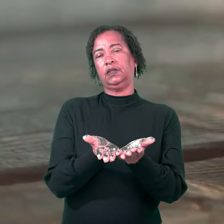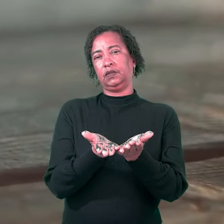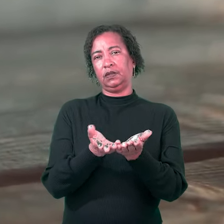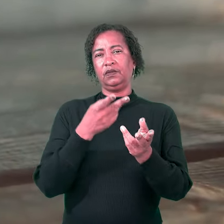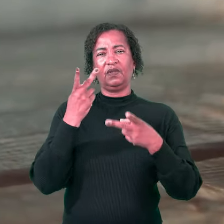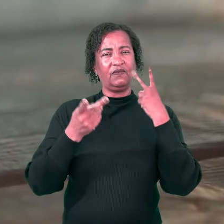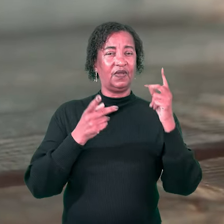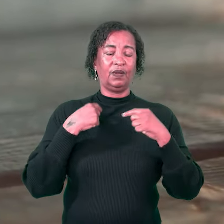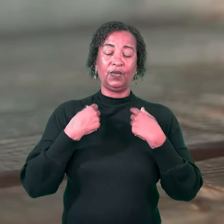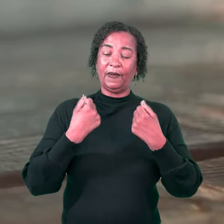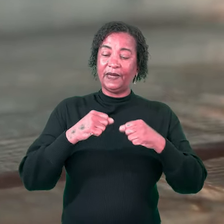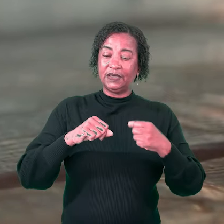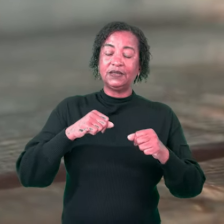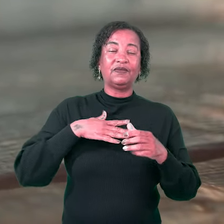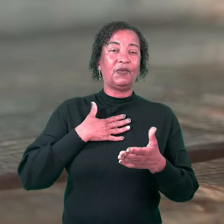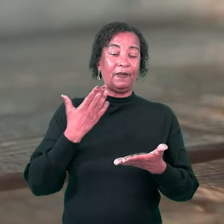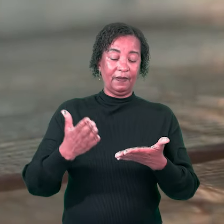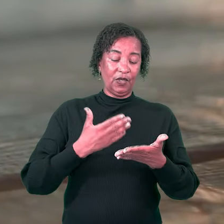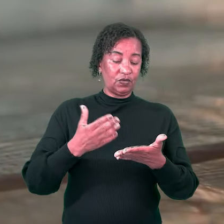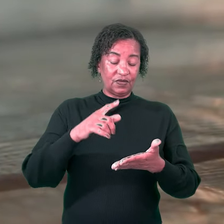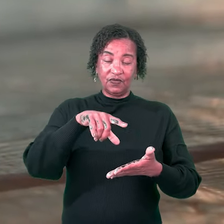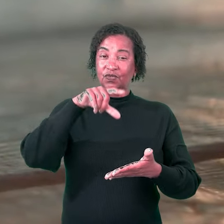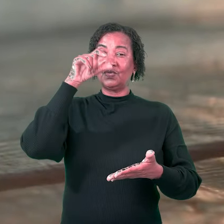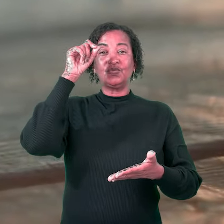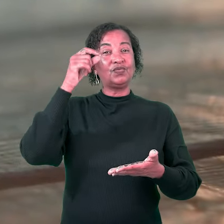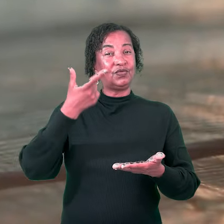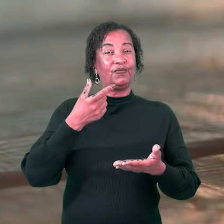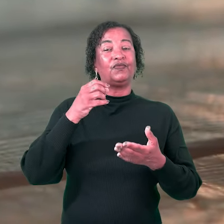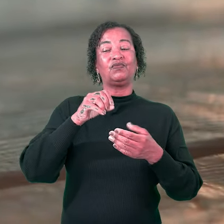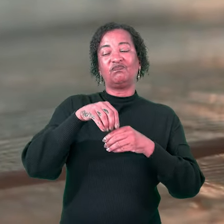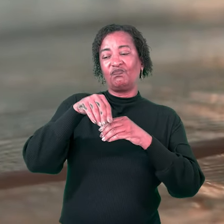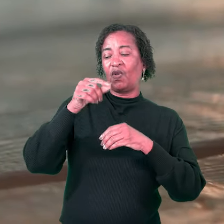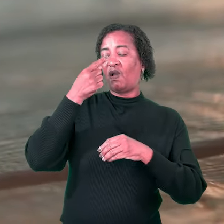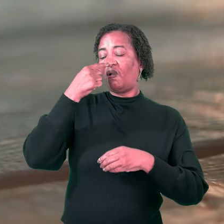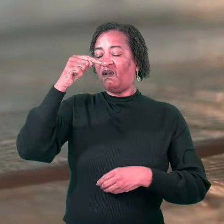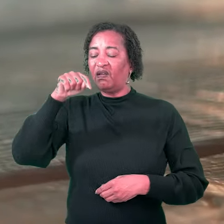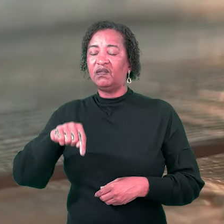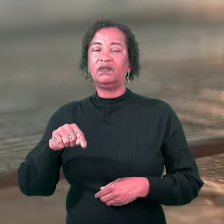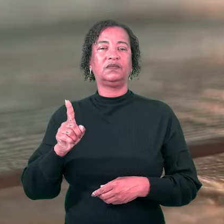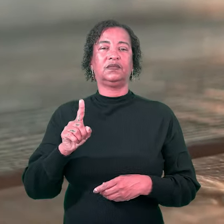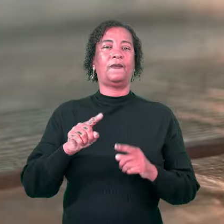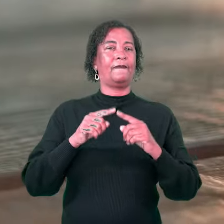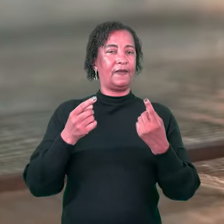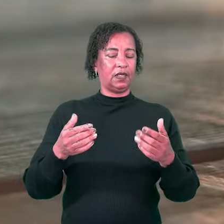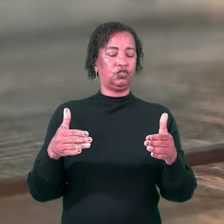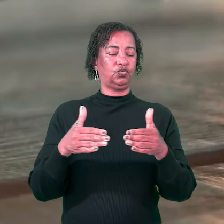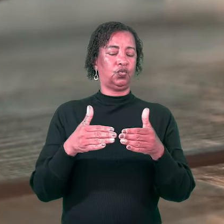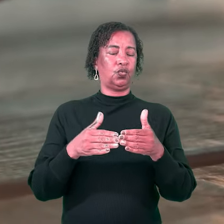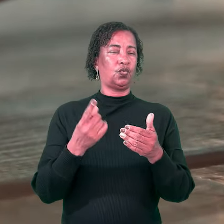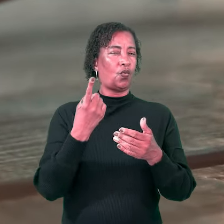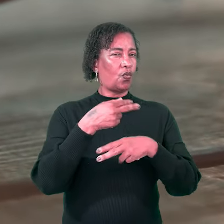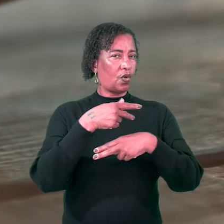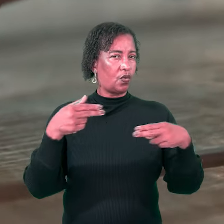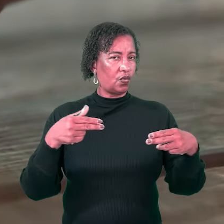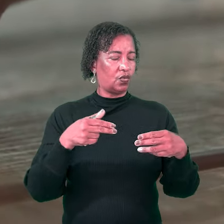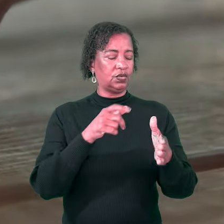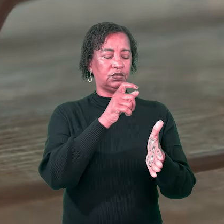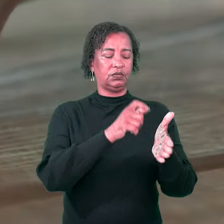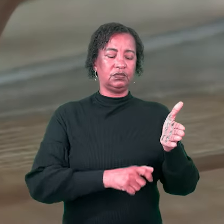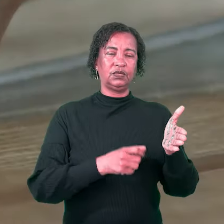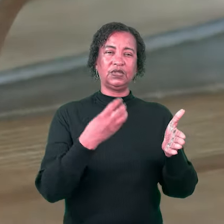jogar vários dos meus livros preferidos fora. Mas com uma coisa eu concordo. Nesses três